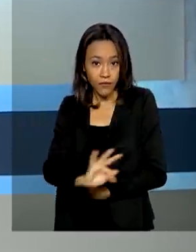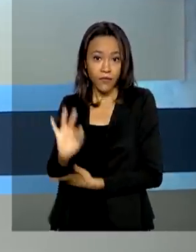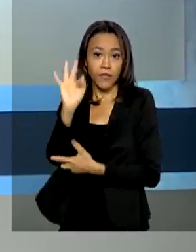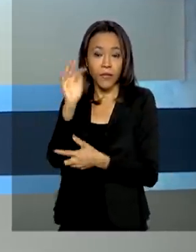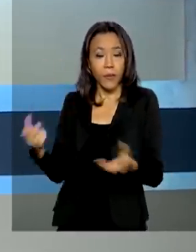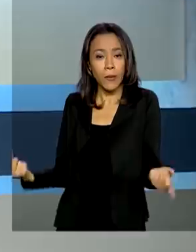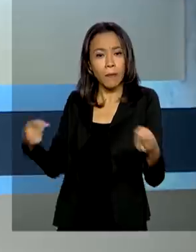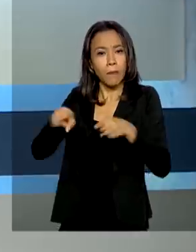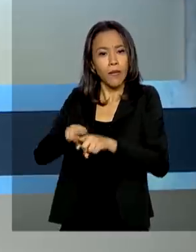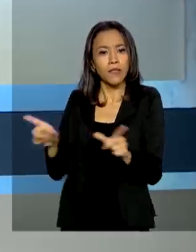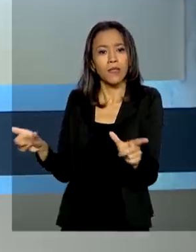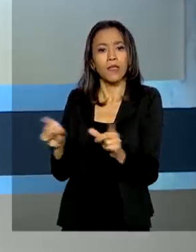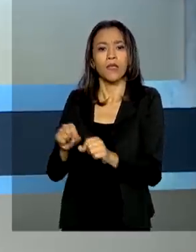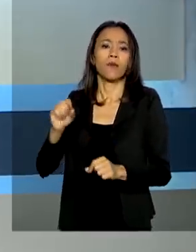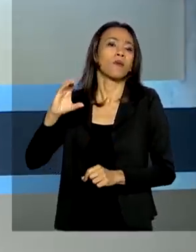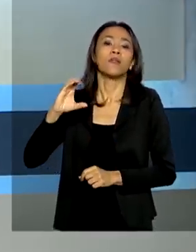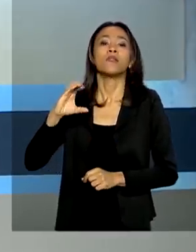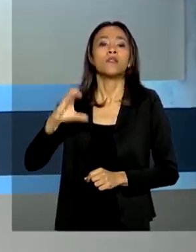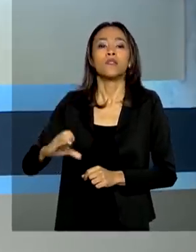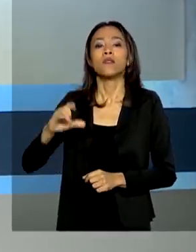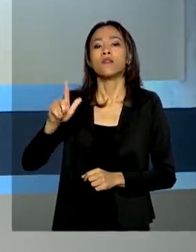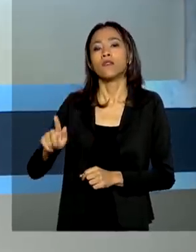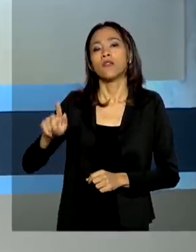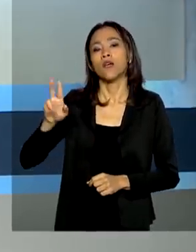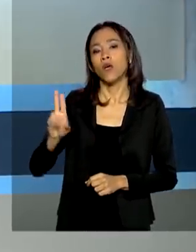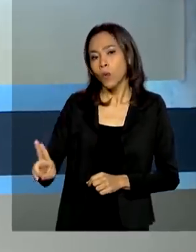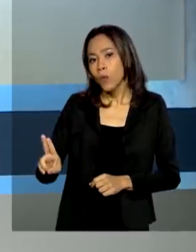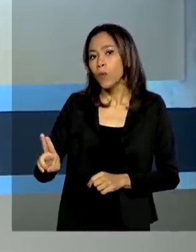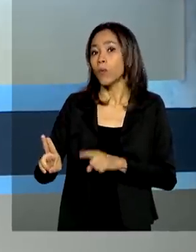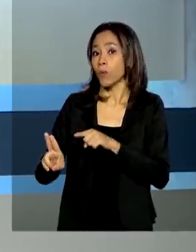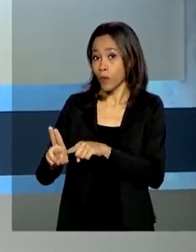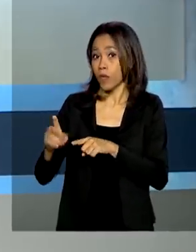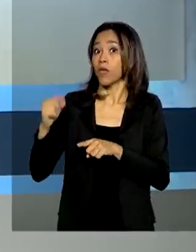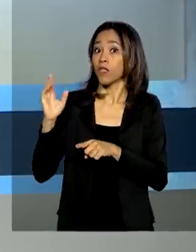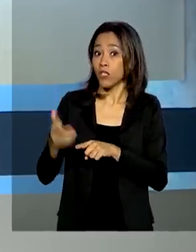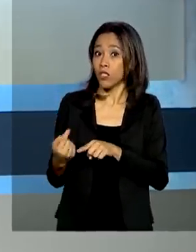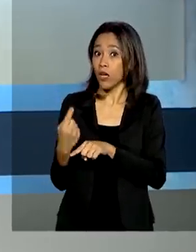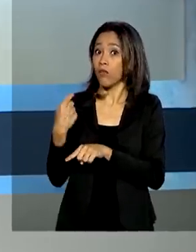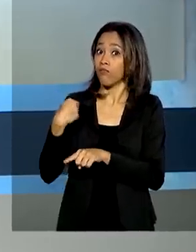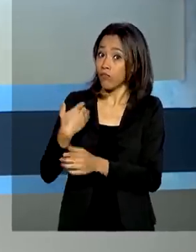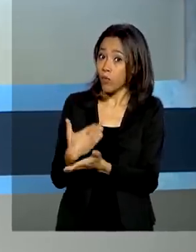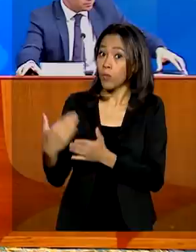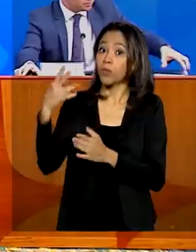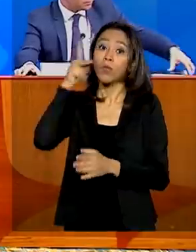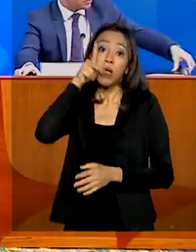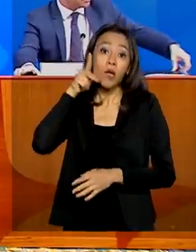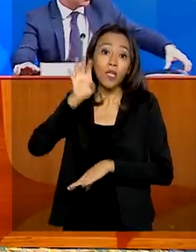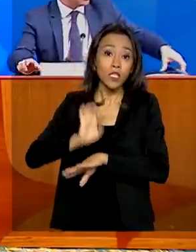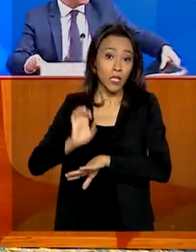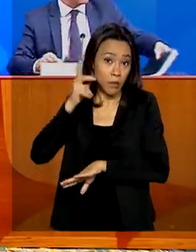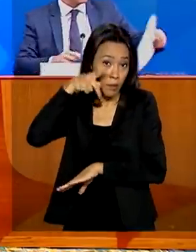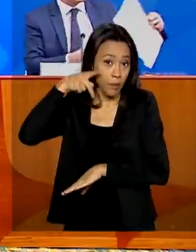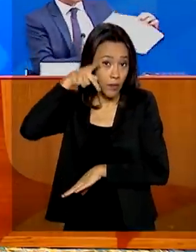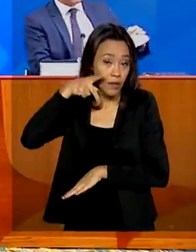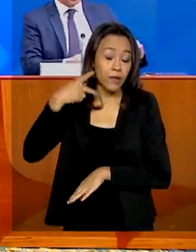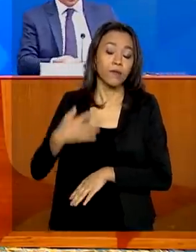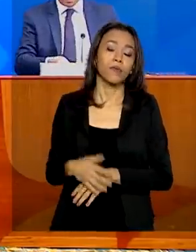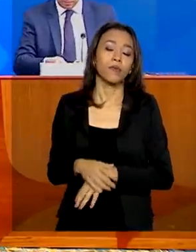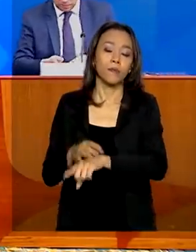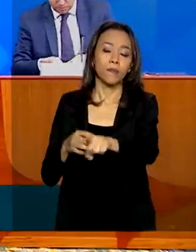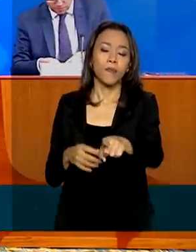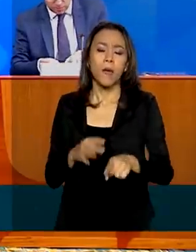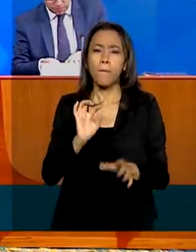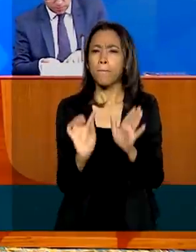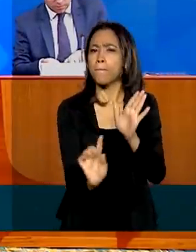Controladoria Geral da União. É a Operação Alquimia, realizada na Paraíba. Foi a primeira de várias